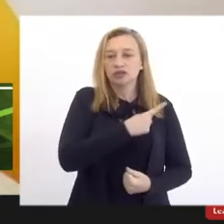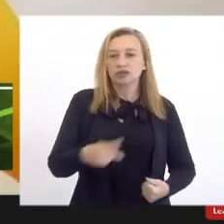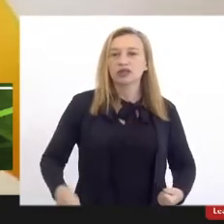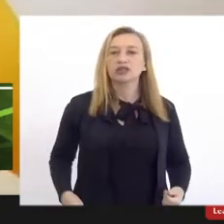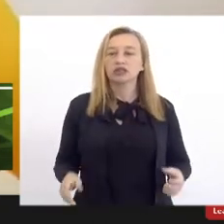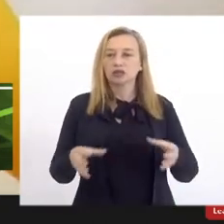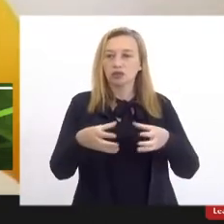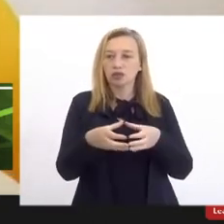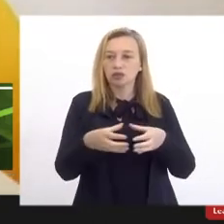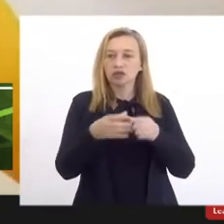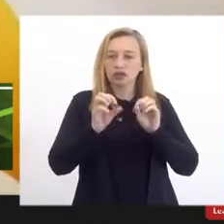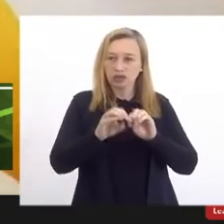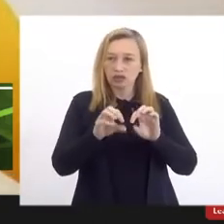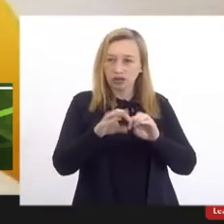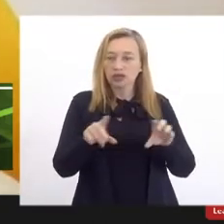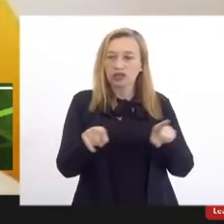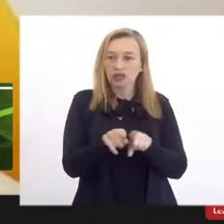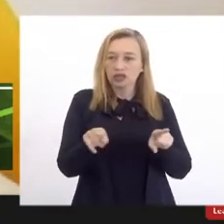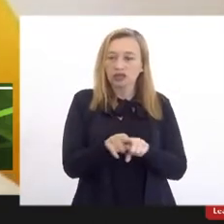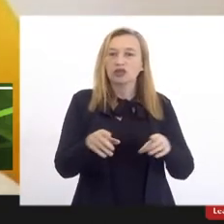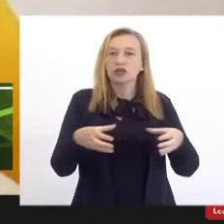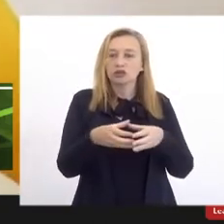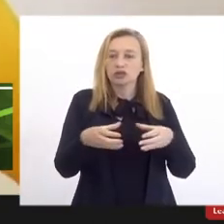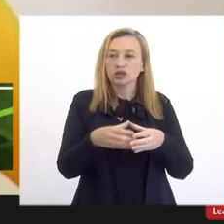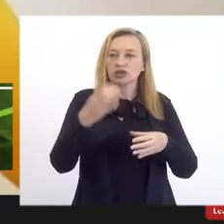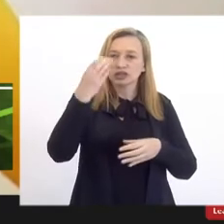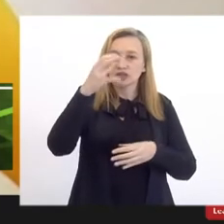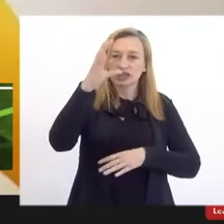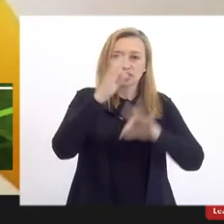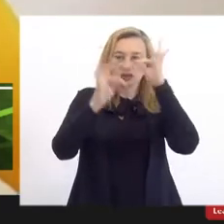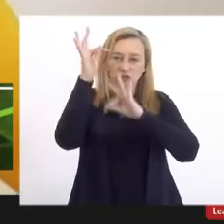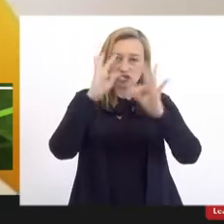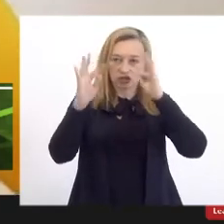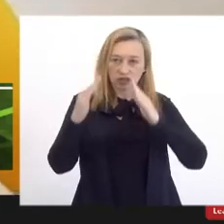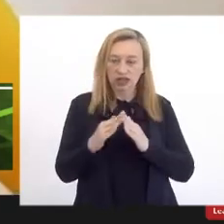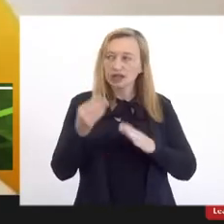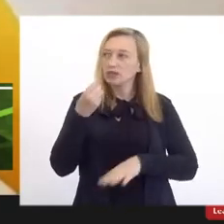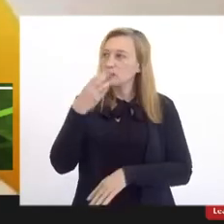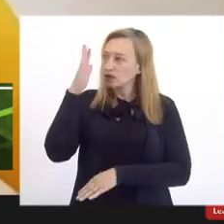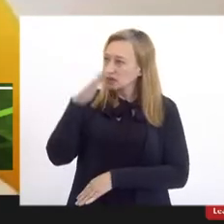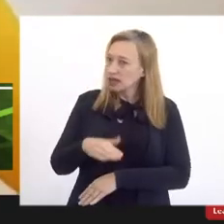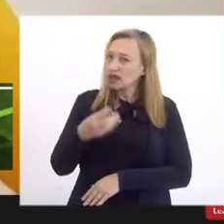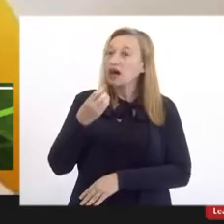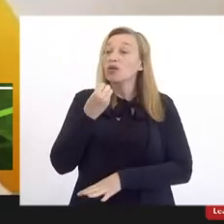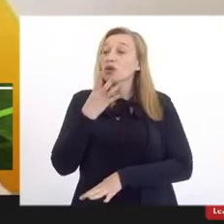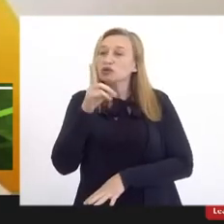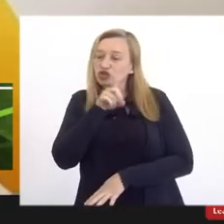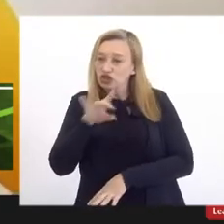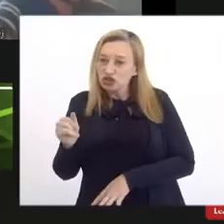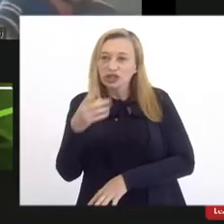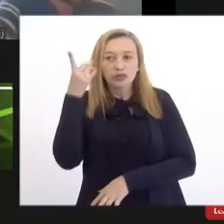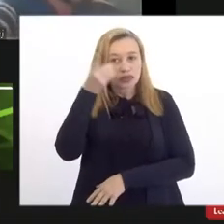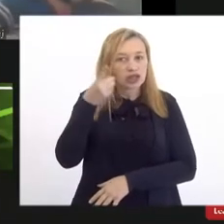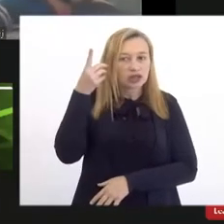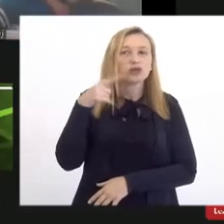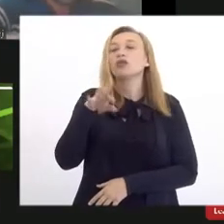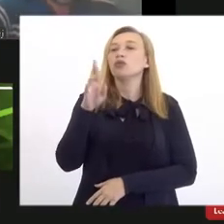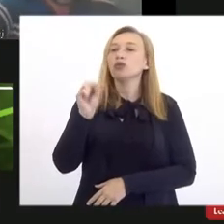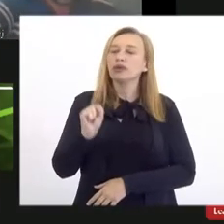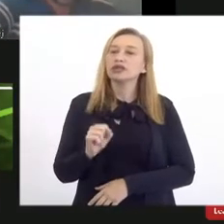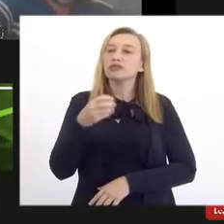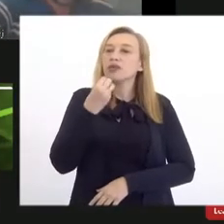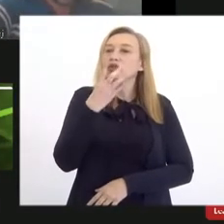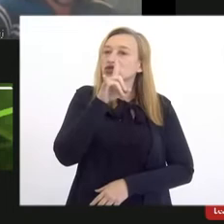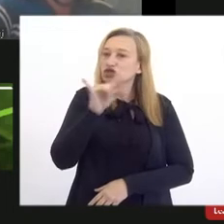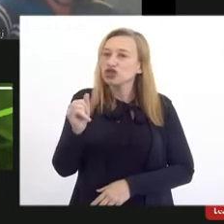Educação e vice-presidente da Comissão de Ciência e Tecnologia da Casa. Boa tarde. Bom dia, deputado Rubens. Bom